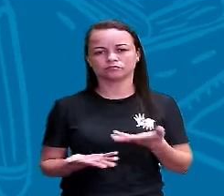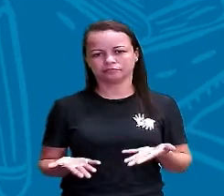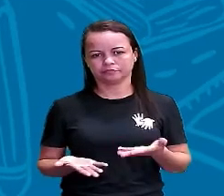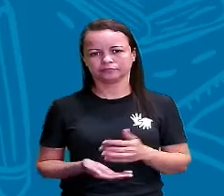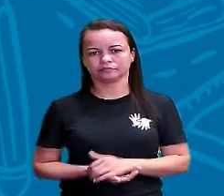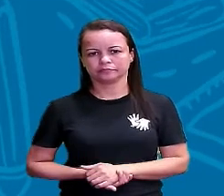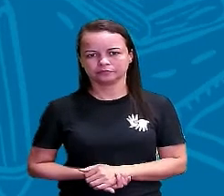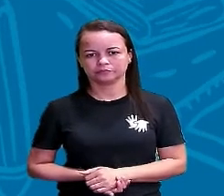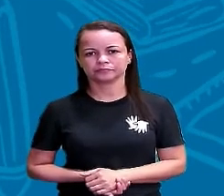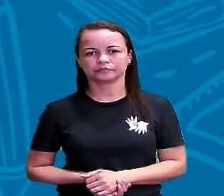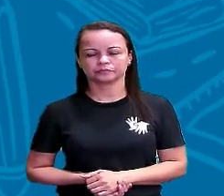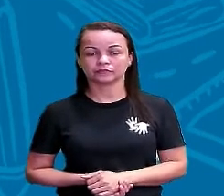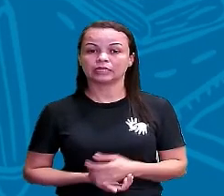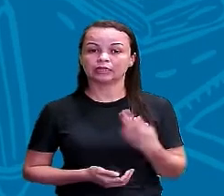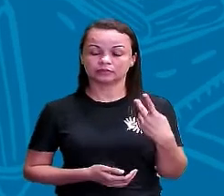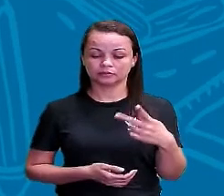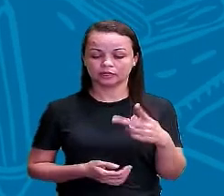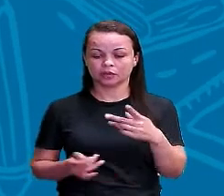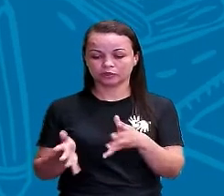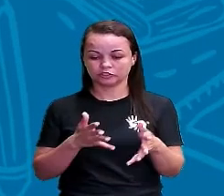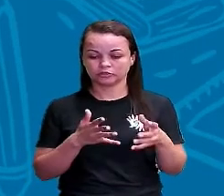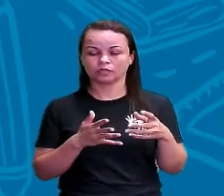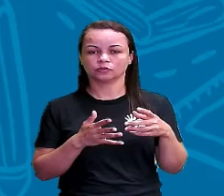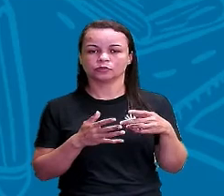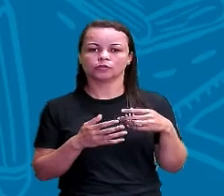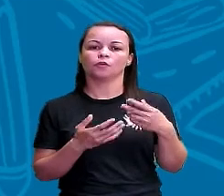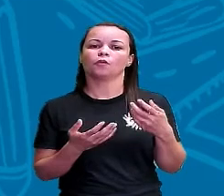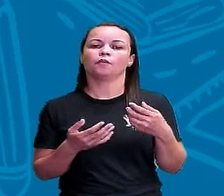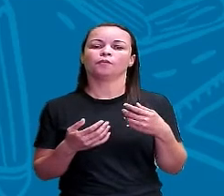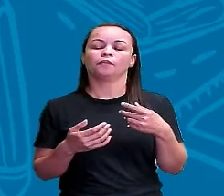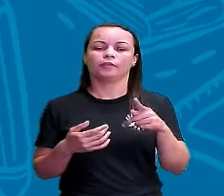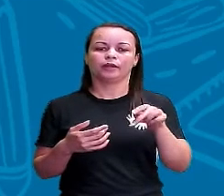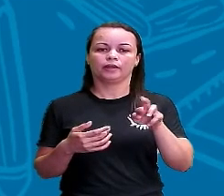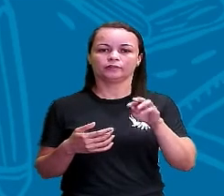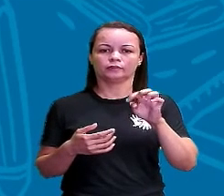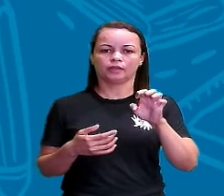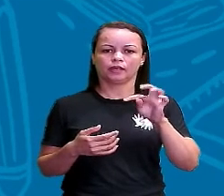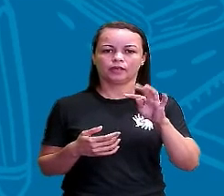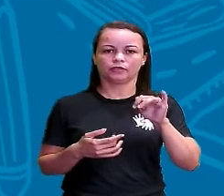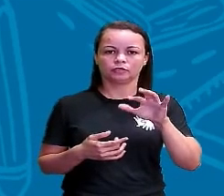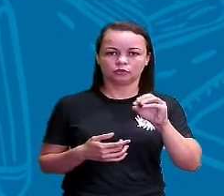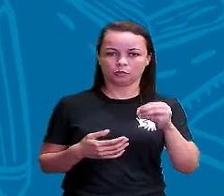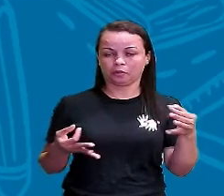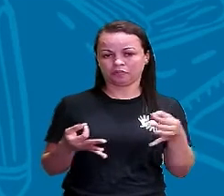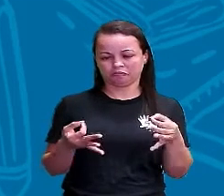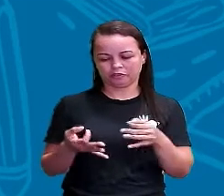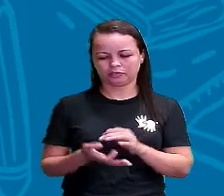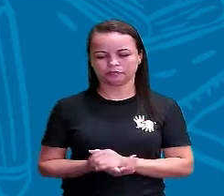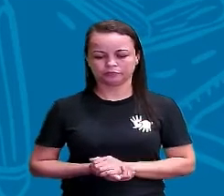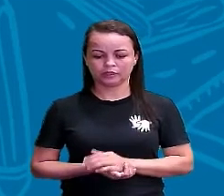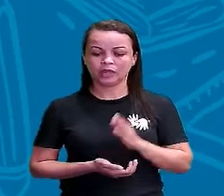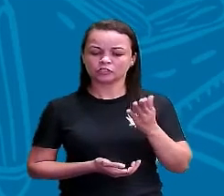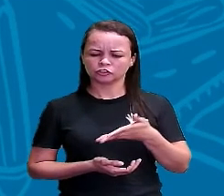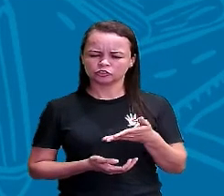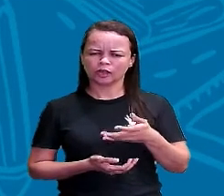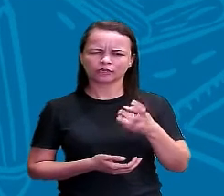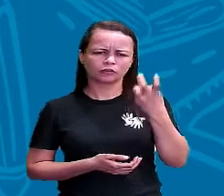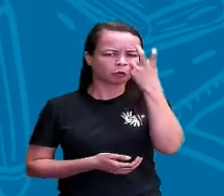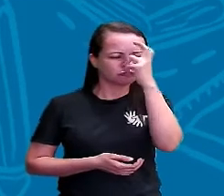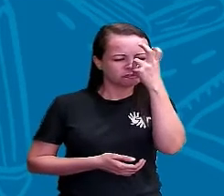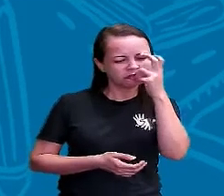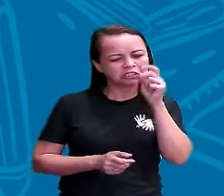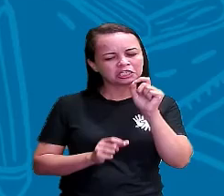Então, está aí no pretérito perfeito. Já o pretérito imperfeito, que aí a gente pode confundir um pouco com o perfeito.